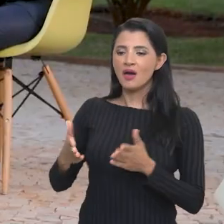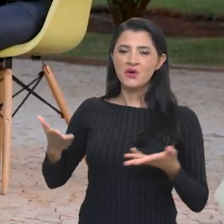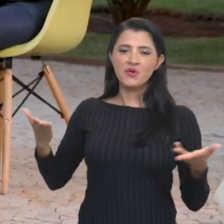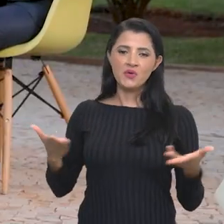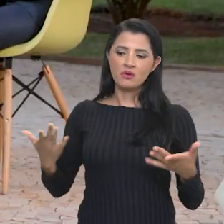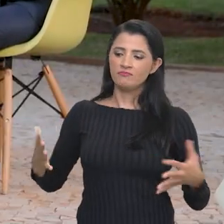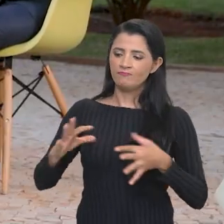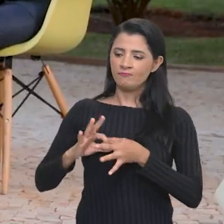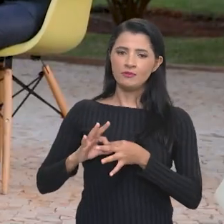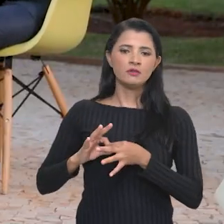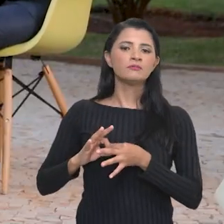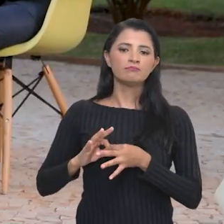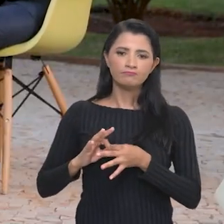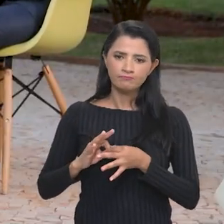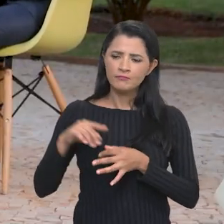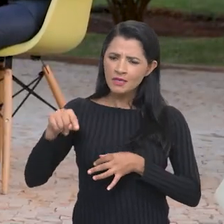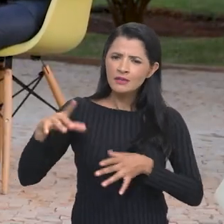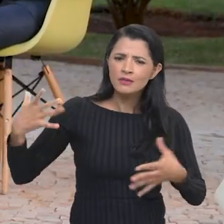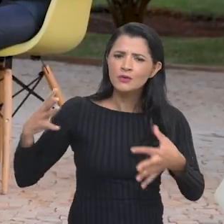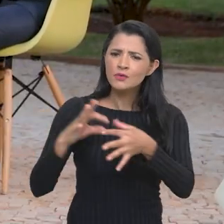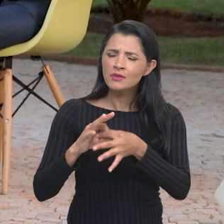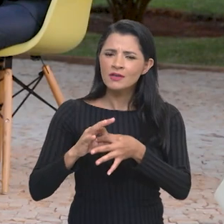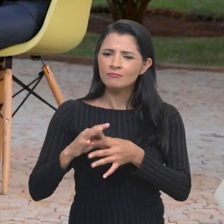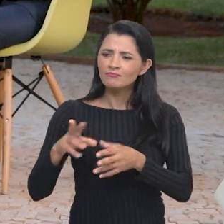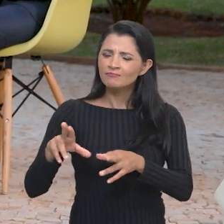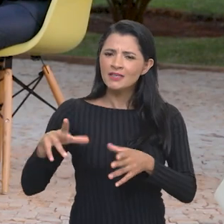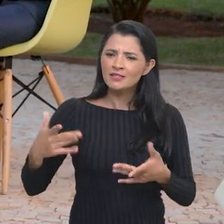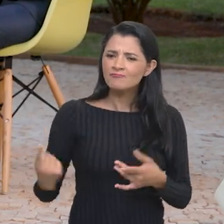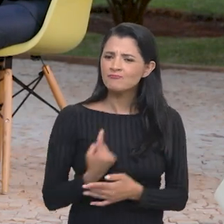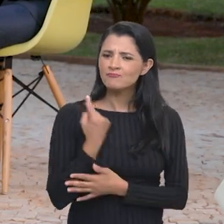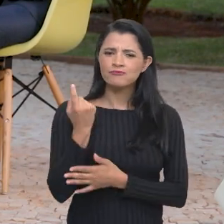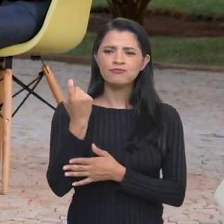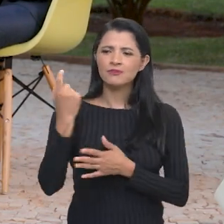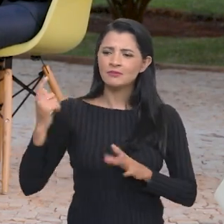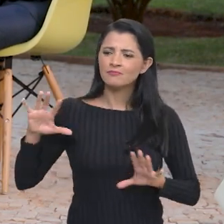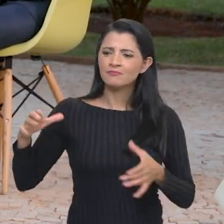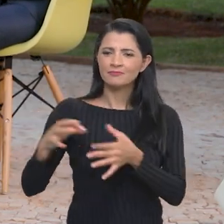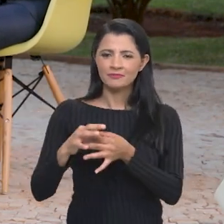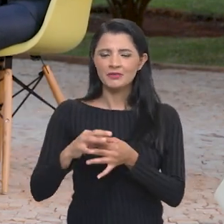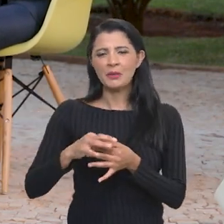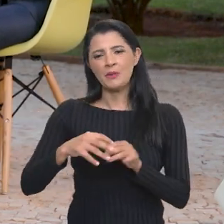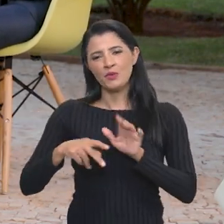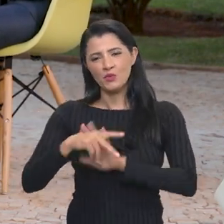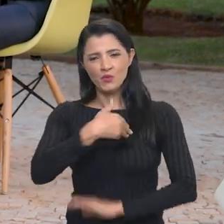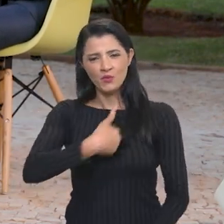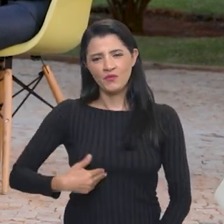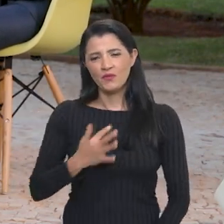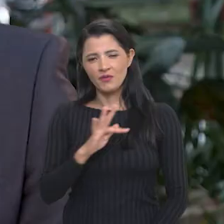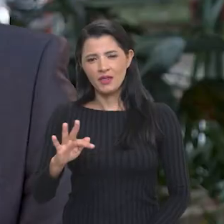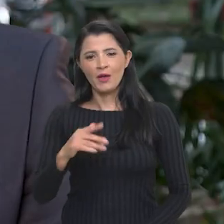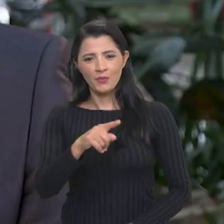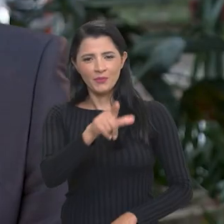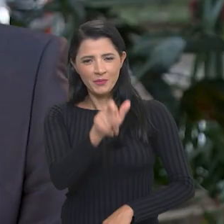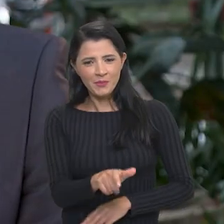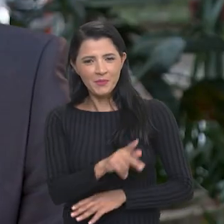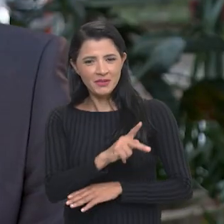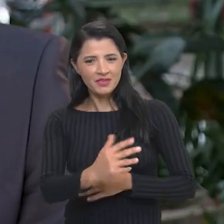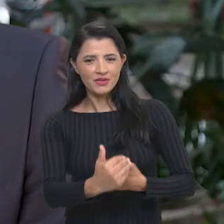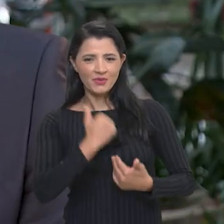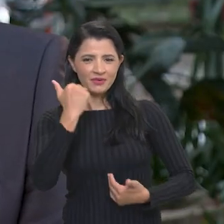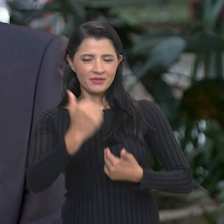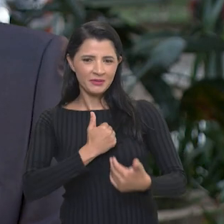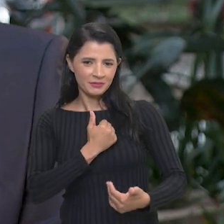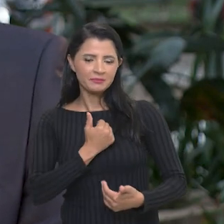nosso grande chamado é a união. E essa união, esse espírito de unidade do governo federal, sobre a orientação do